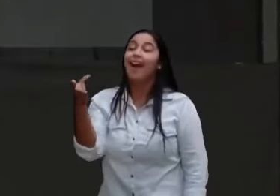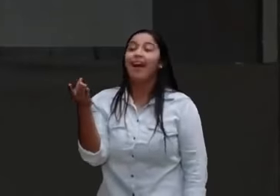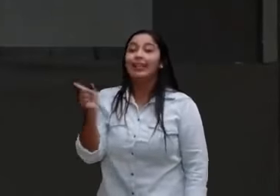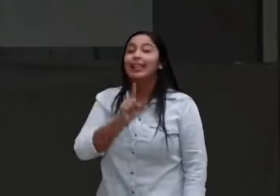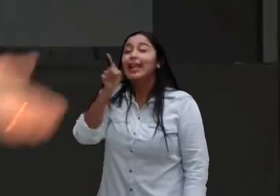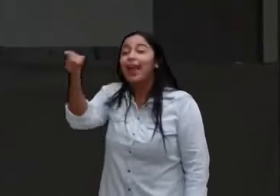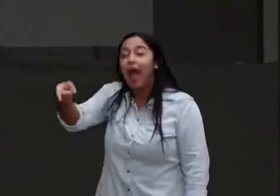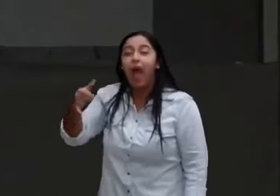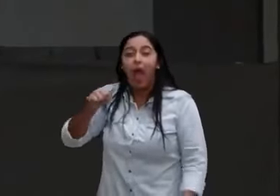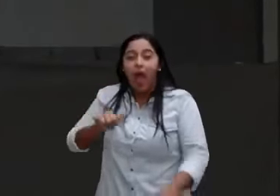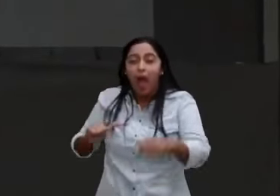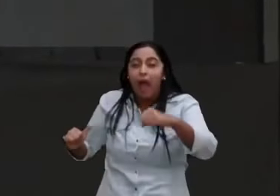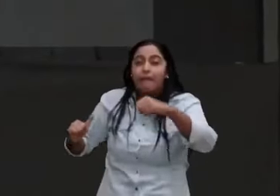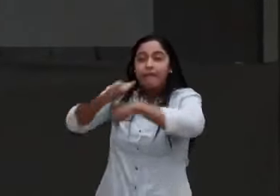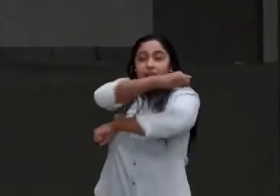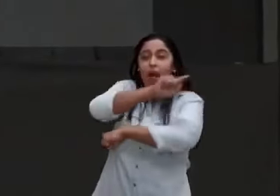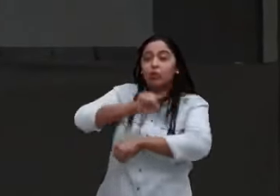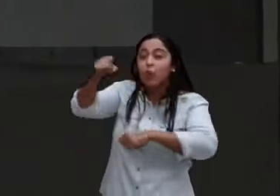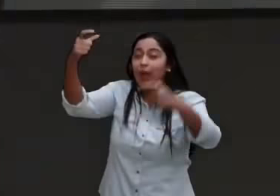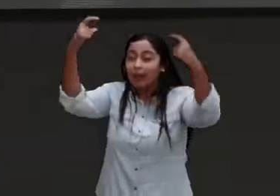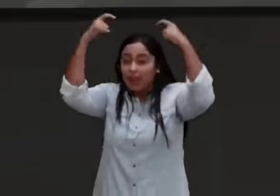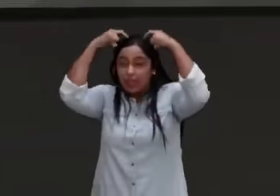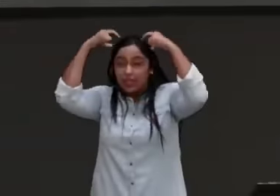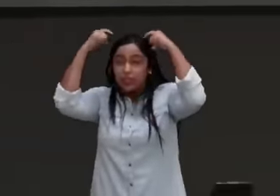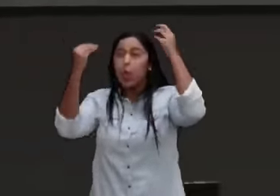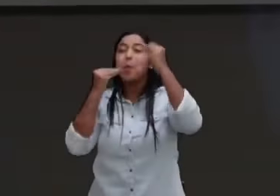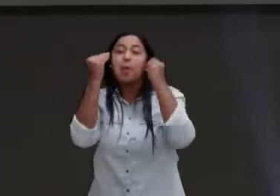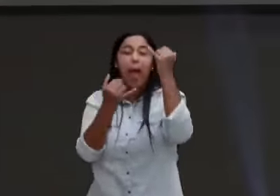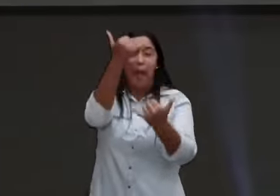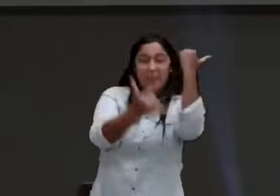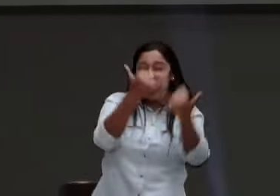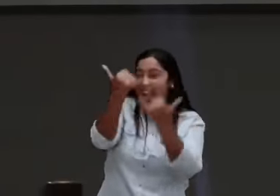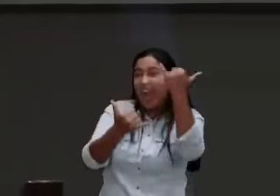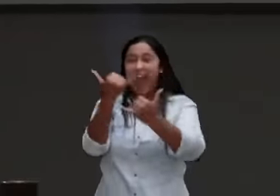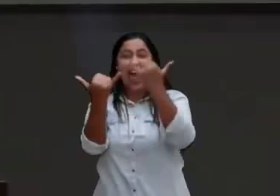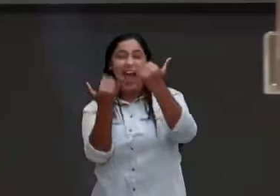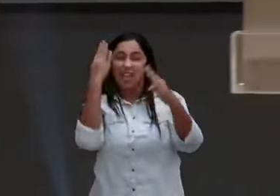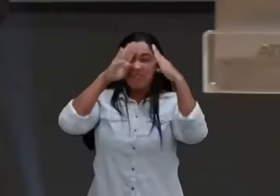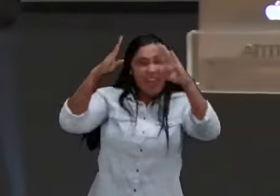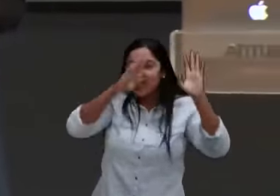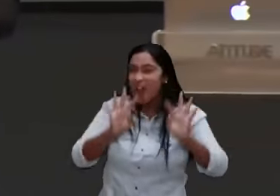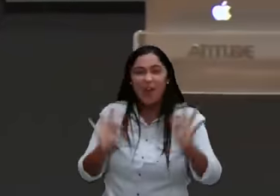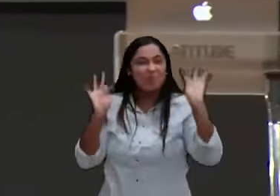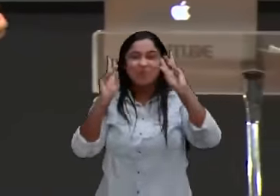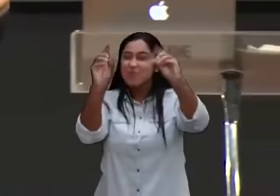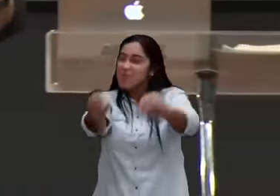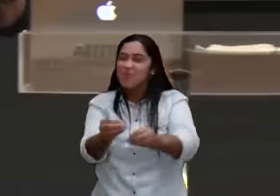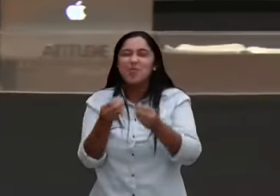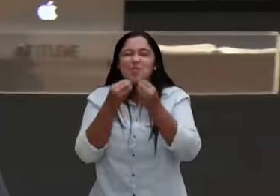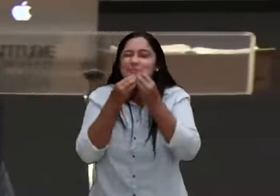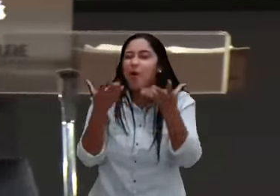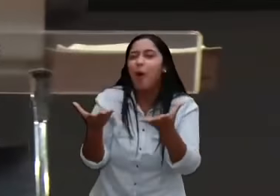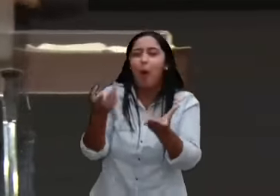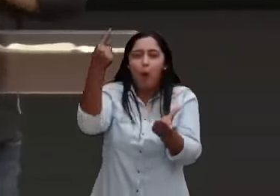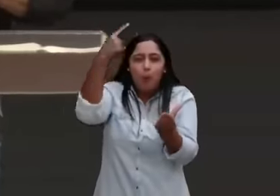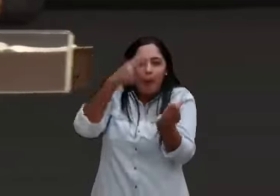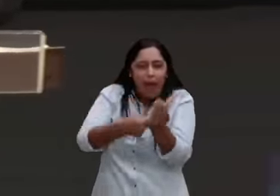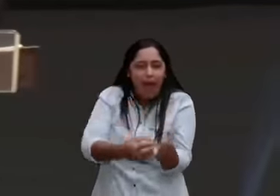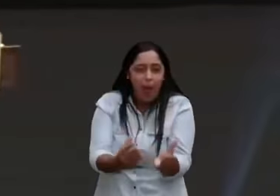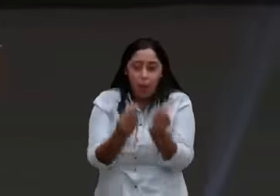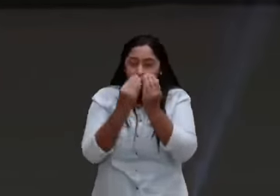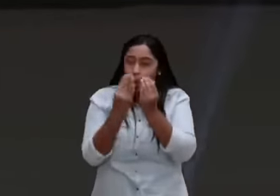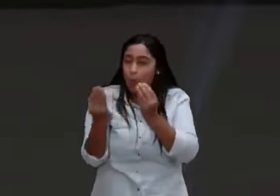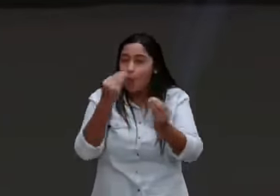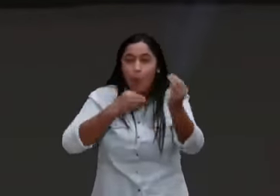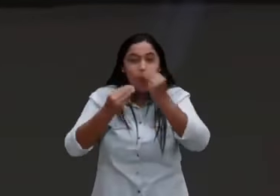depois um brinquedo do Spider-Man, e você fica se divertindo, daqui a pouco você come um cachorro quente, regado de